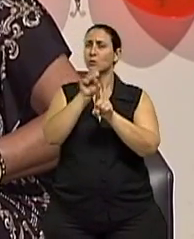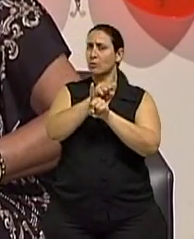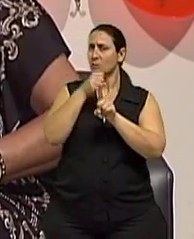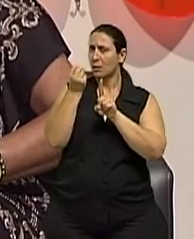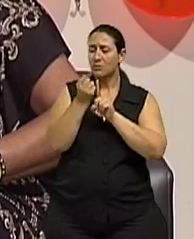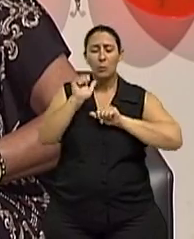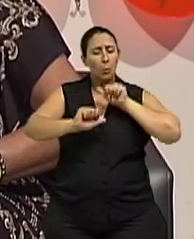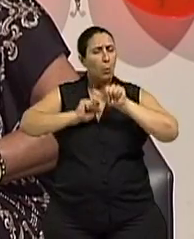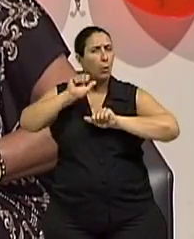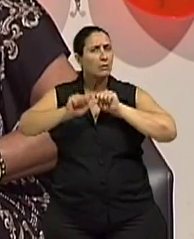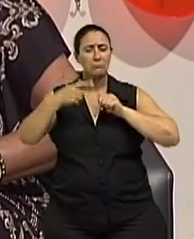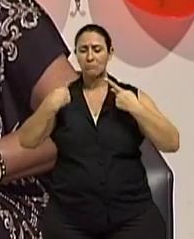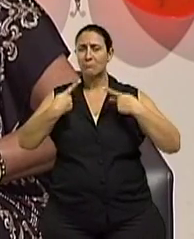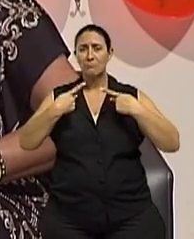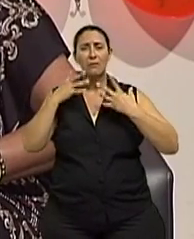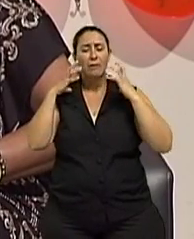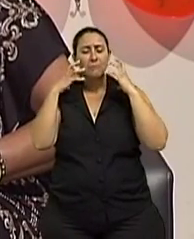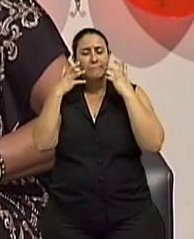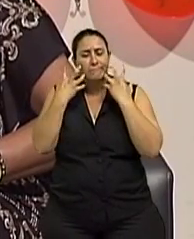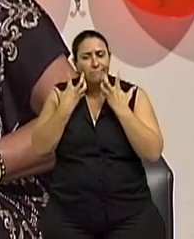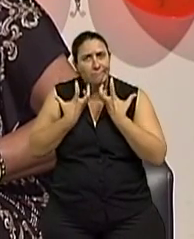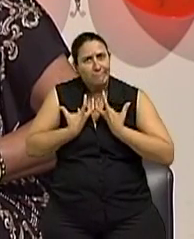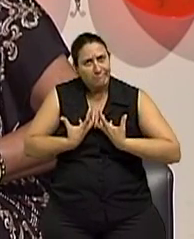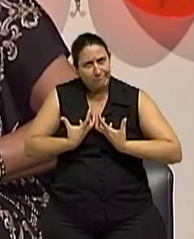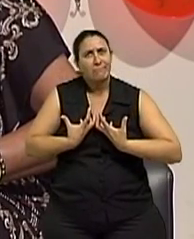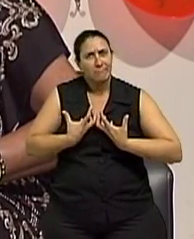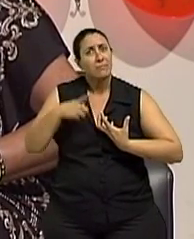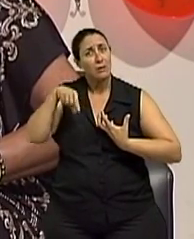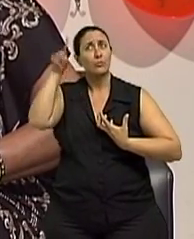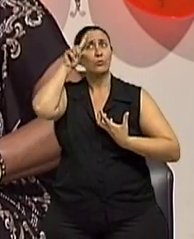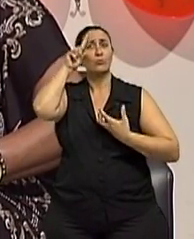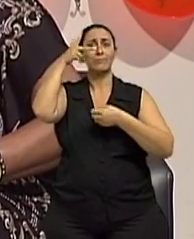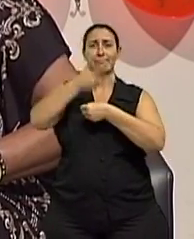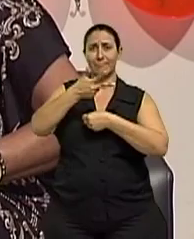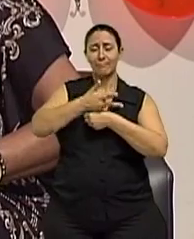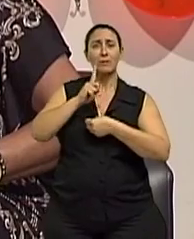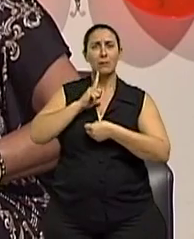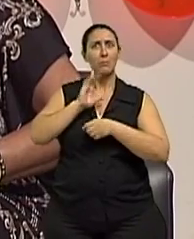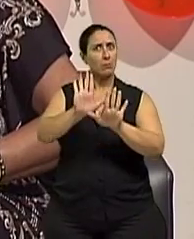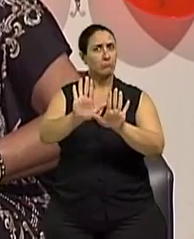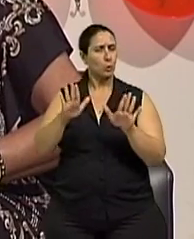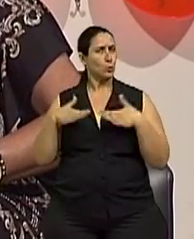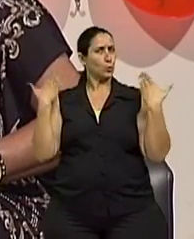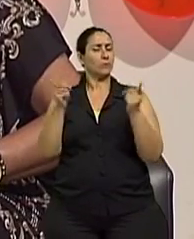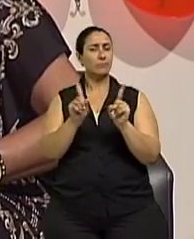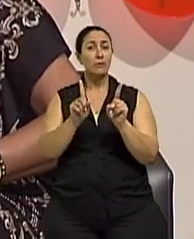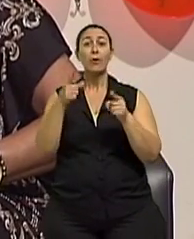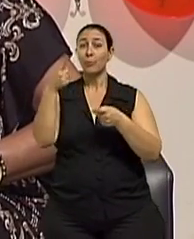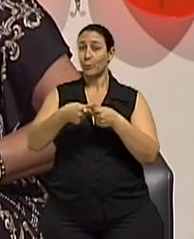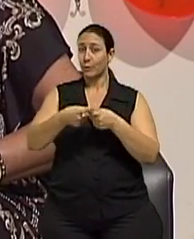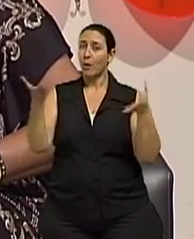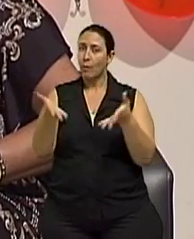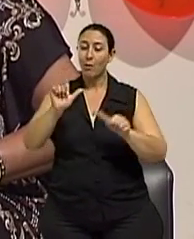alterações naturais e gradativas que passam a fazer parte do dia a dia do idoso. Mas nada de assustar. É a partir